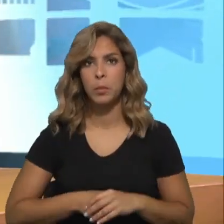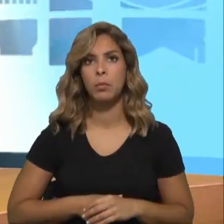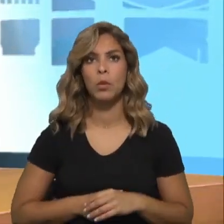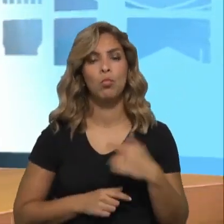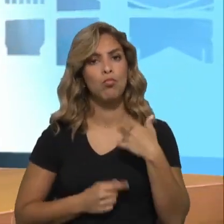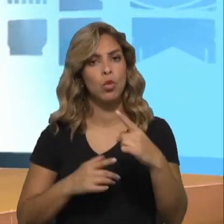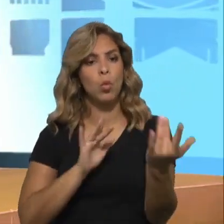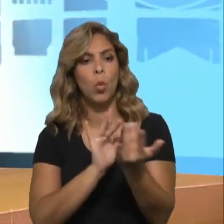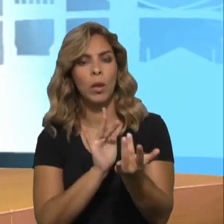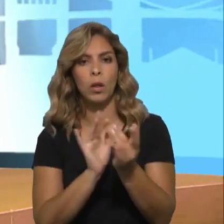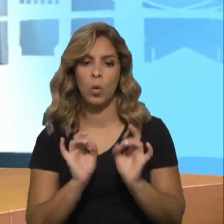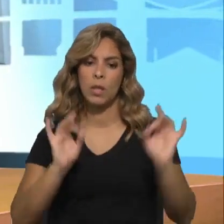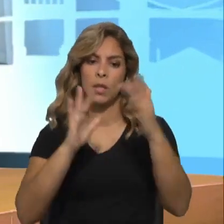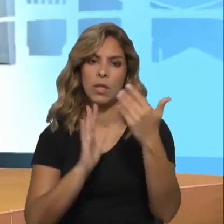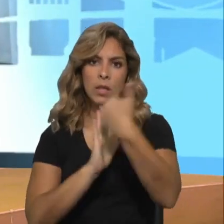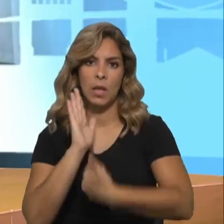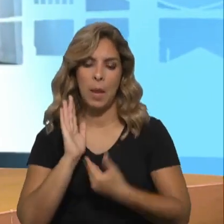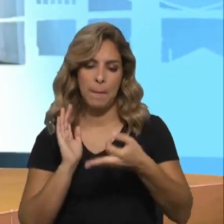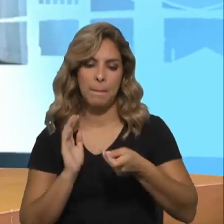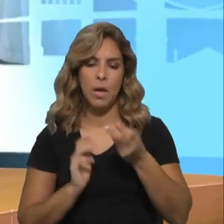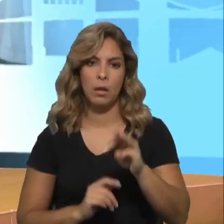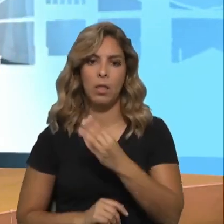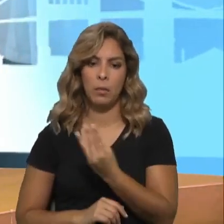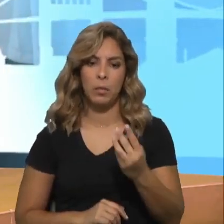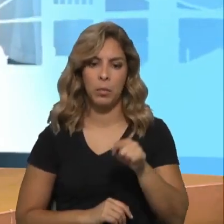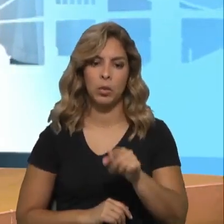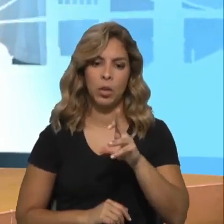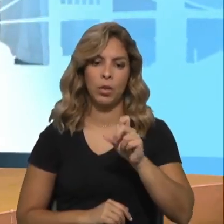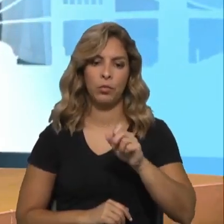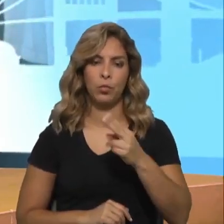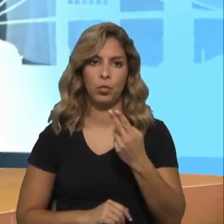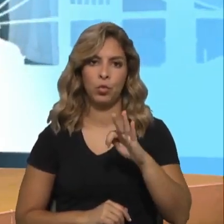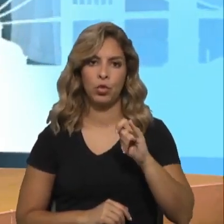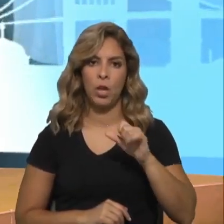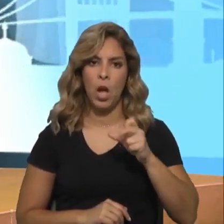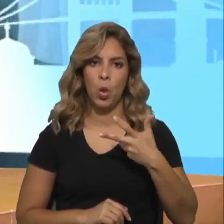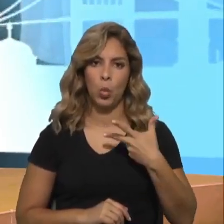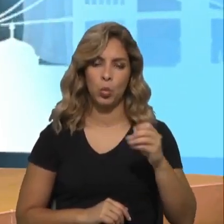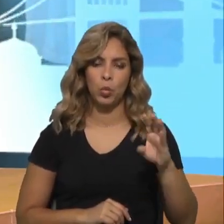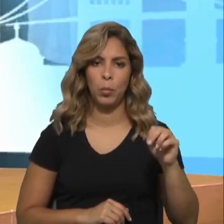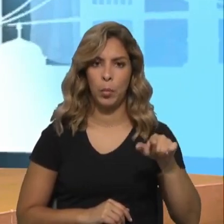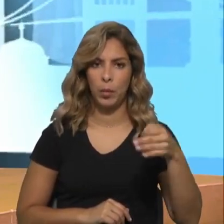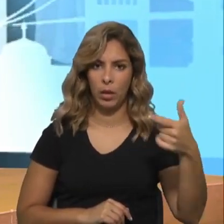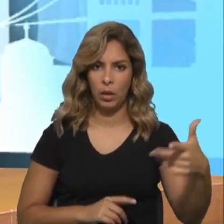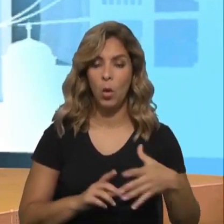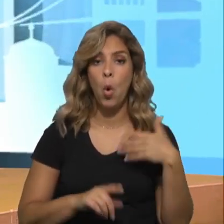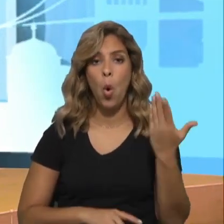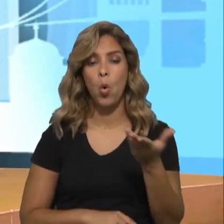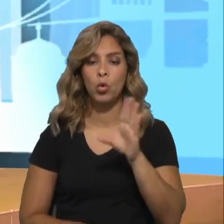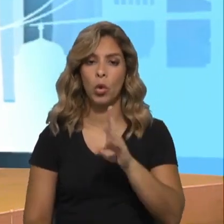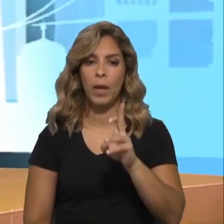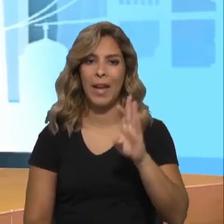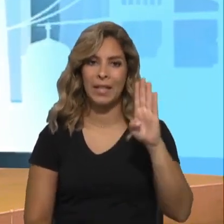contactem através do site da PAR, do www.refugiados.pt ou do site do JRS Portugal,